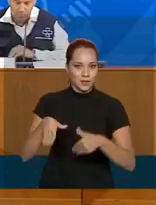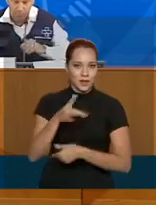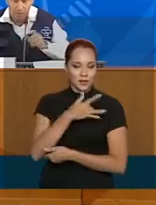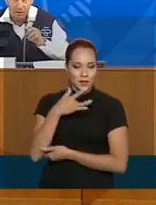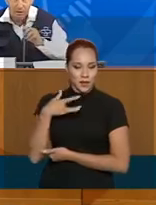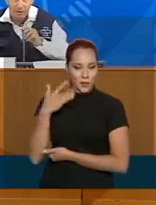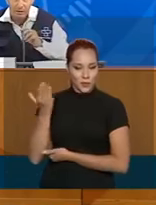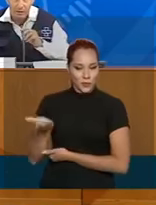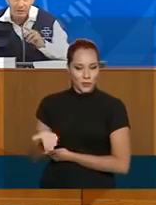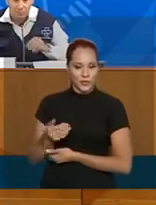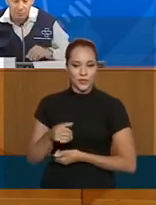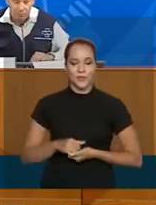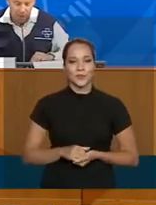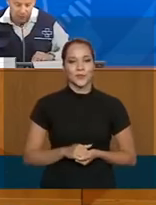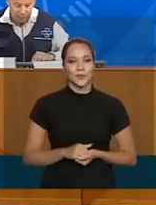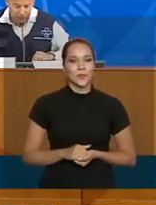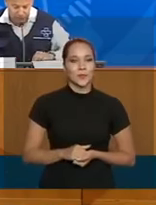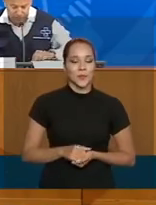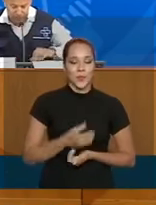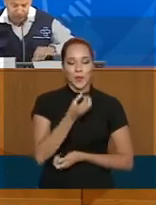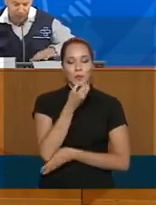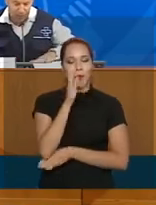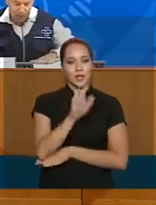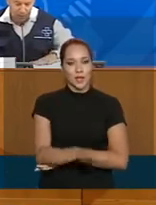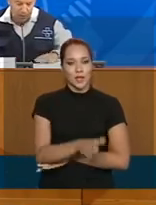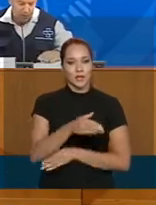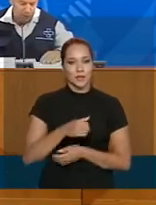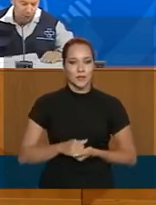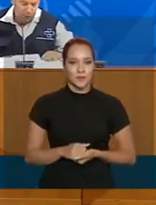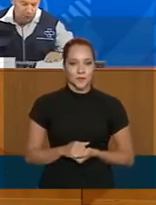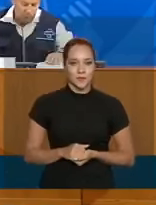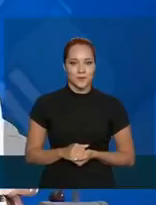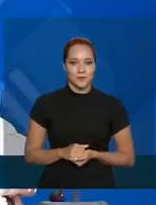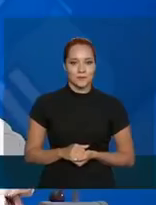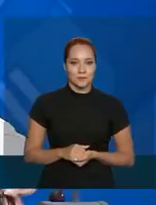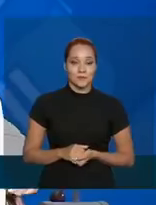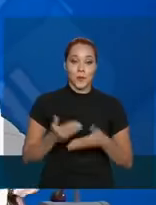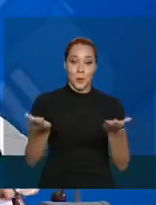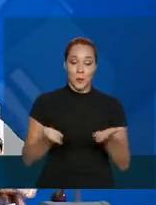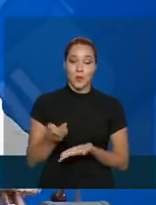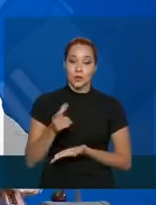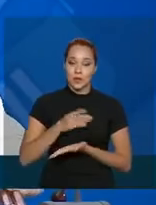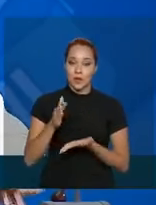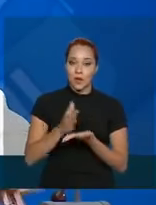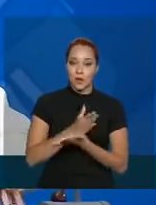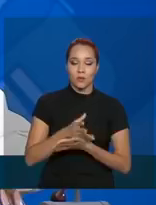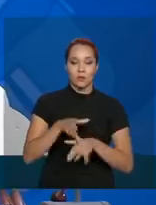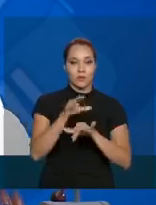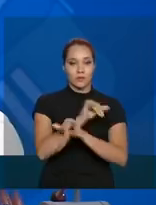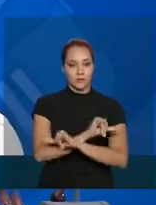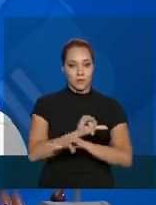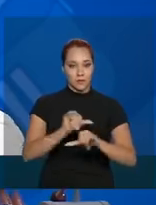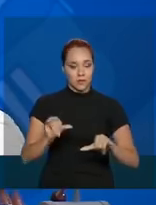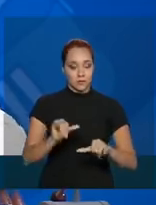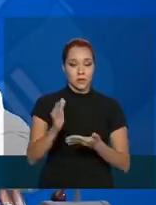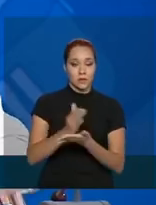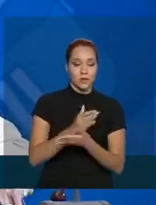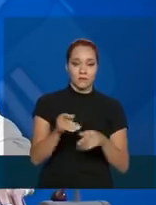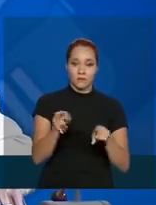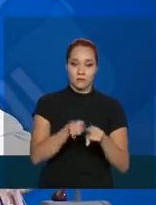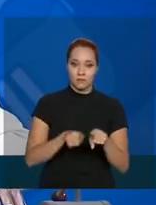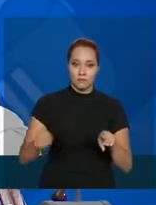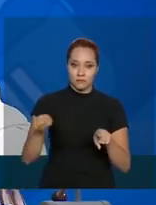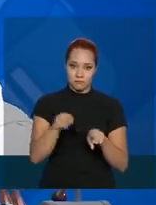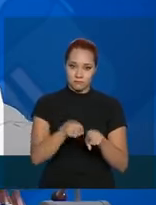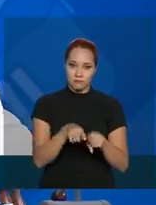Saúde. Boa tarde. Nós temos hoje algumas informações, algumas atualizações.